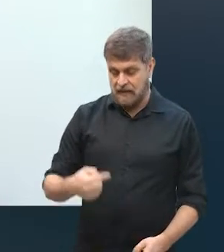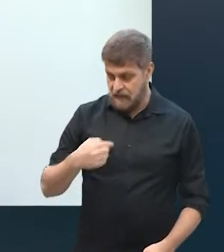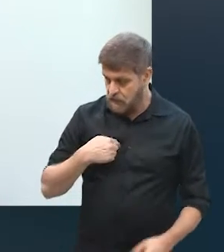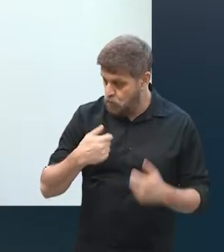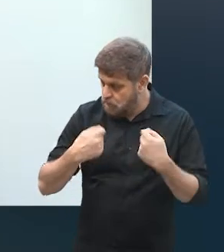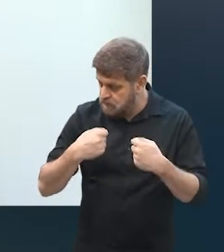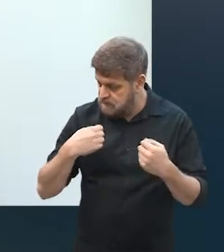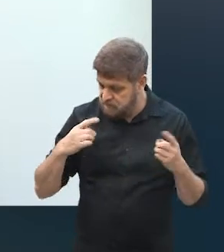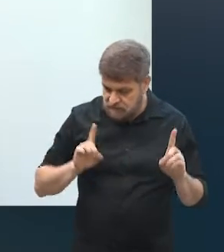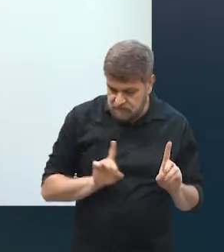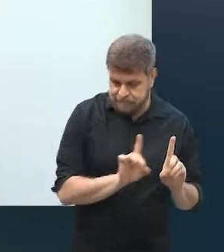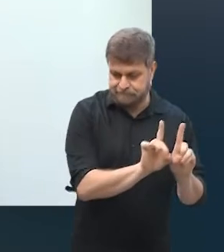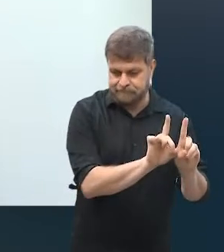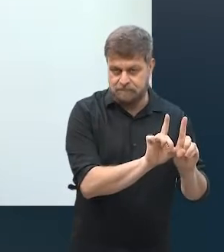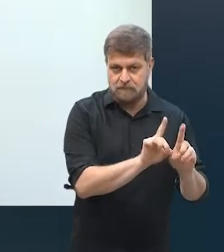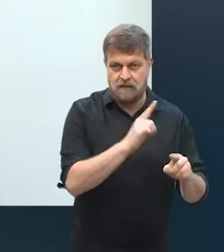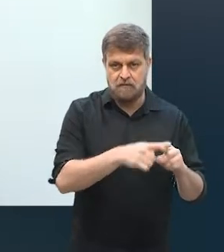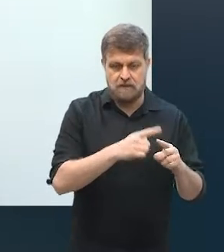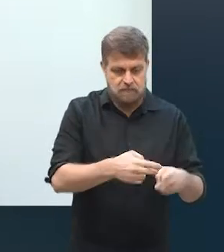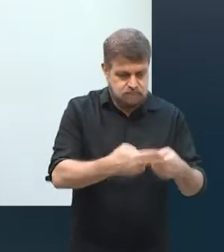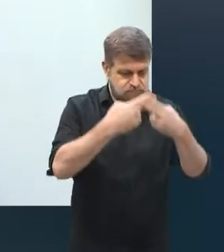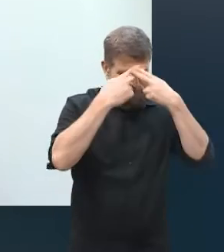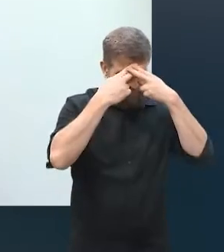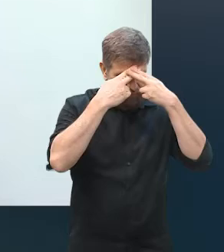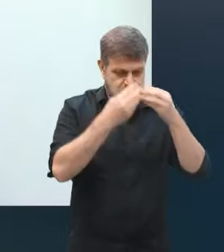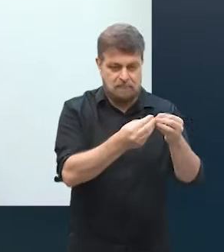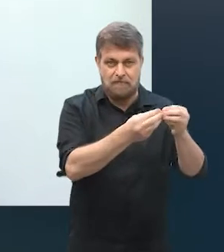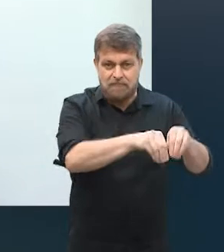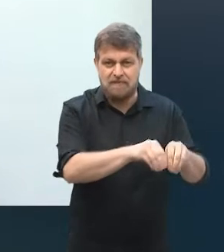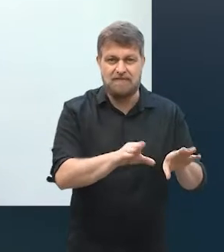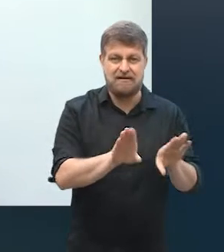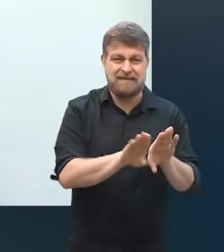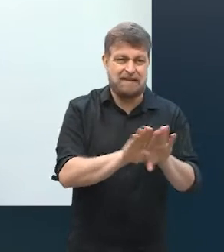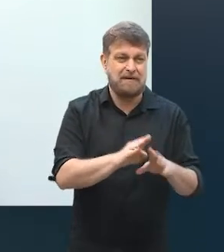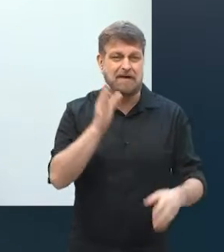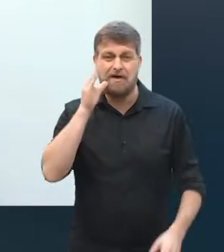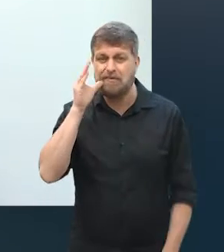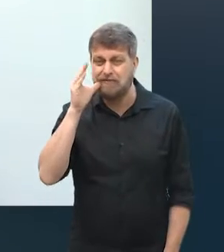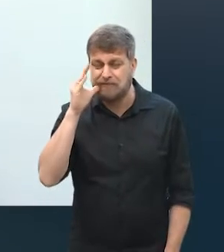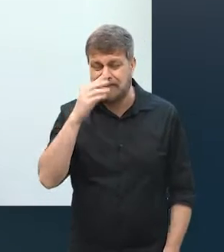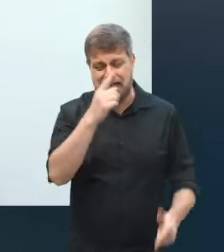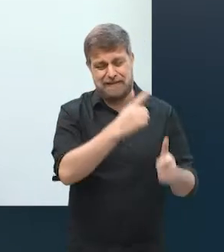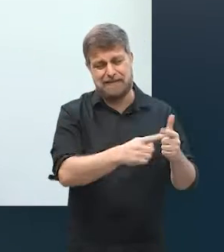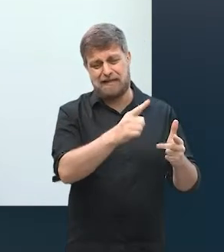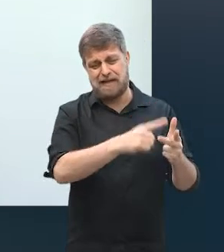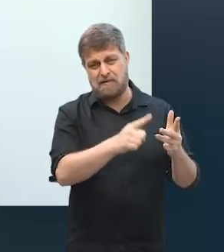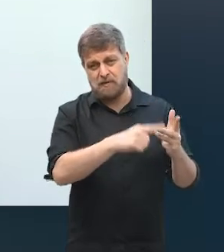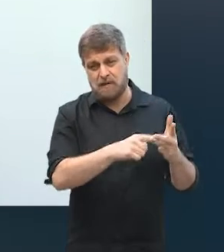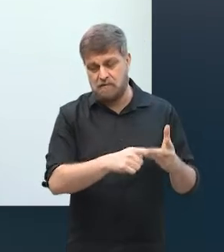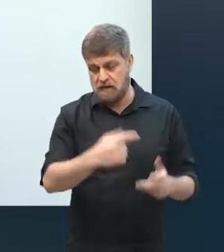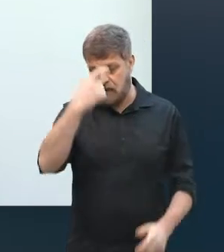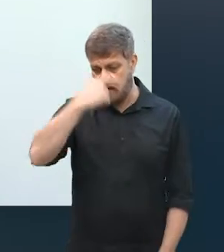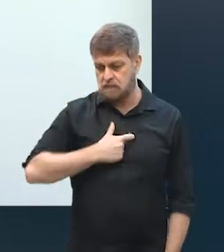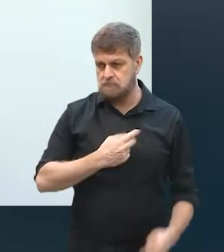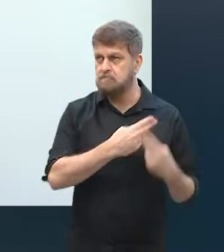acompanhar, você vai ter uma decepção, talvez, com uma outra funcionária, uma outra, você precisa cuidar do seu negócio. Aí, foi a hora que eu